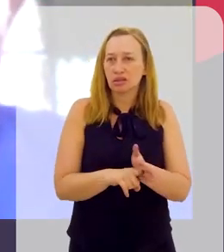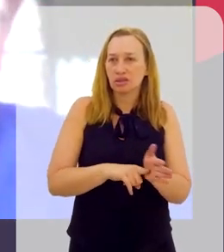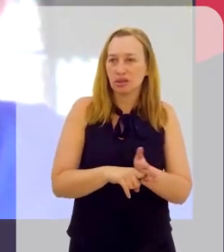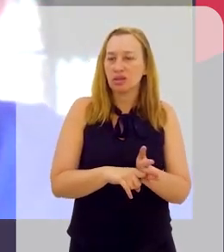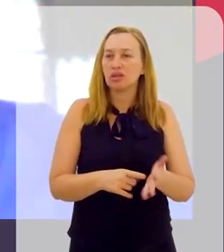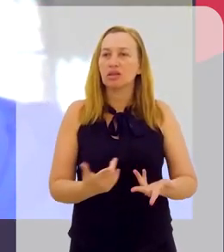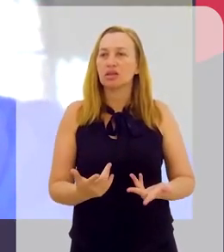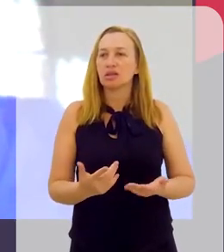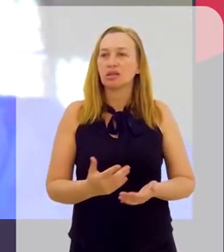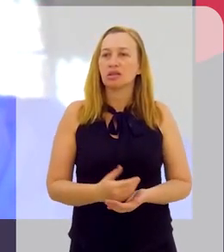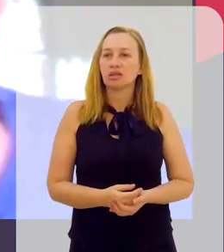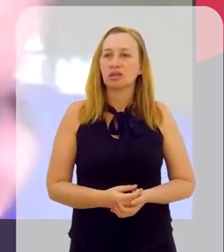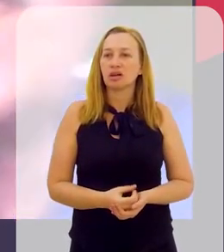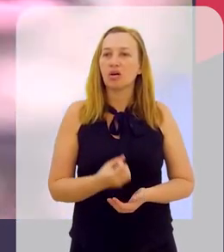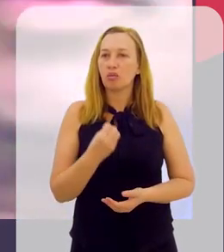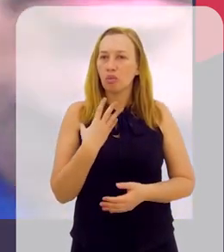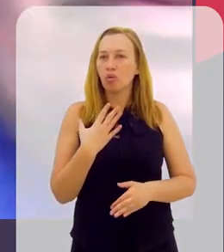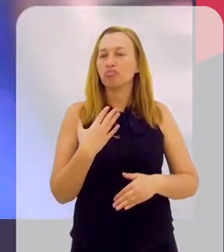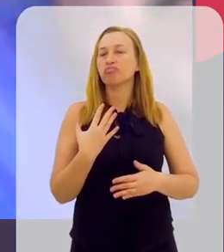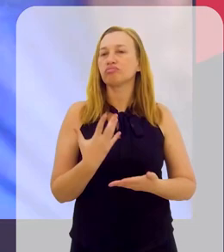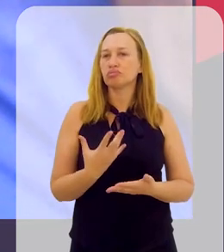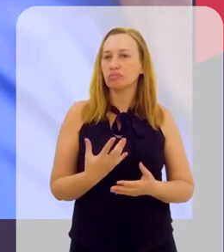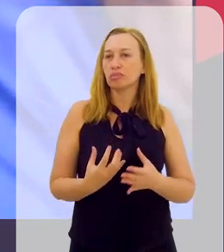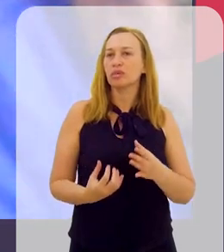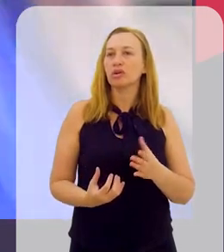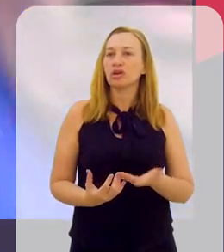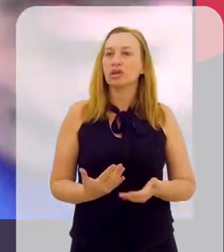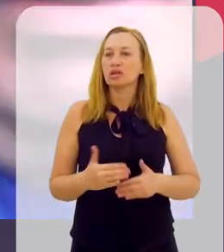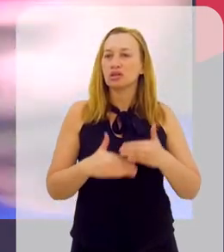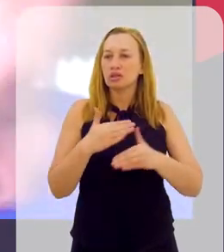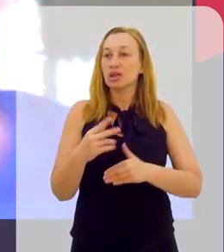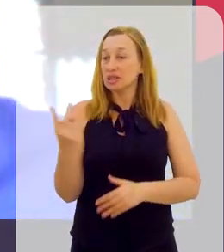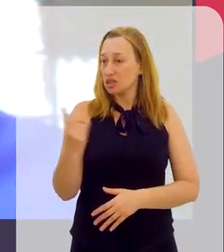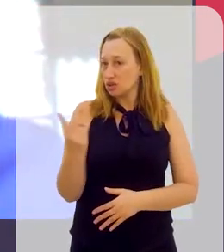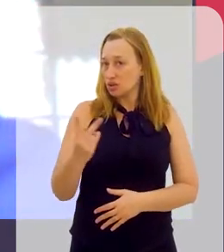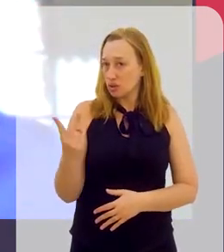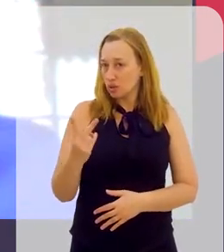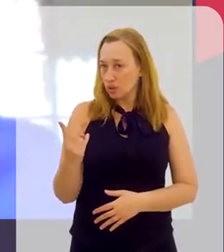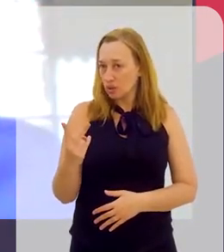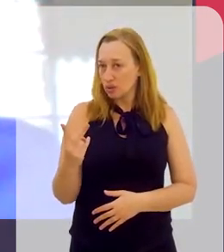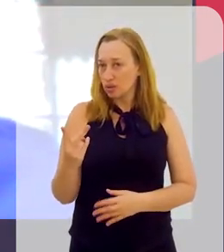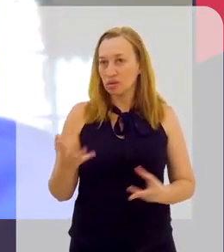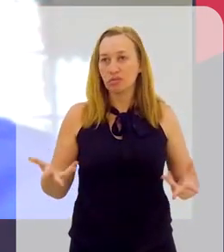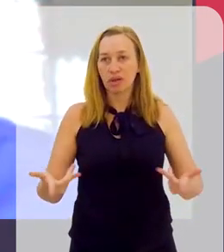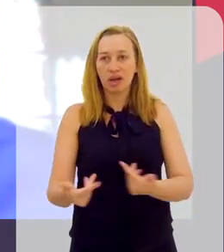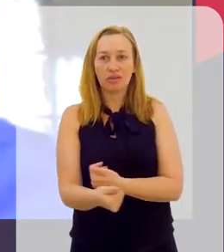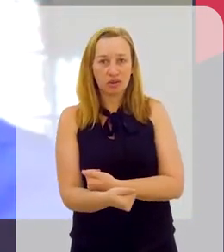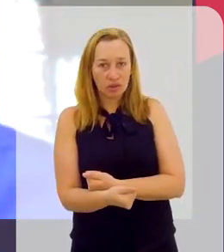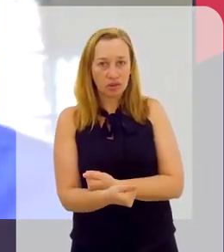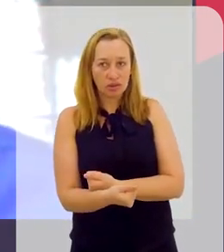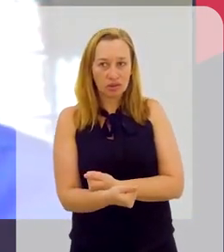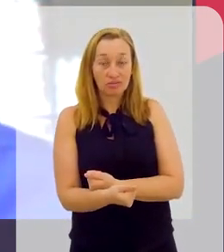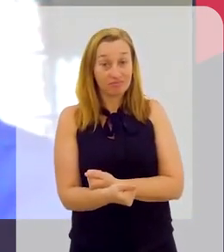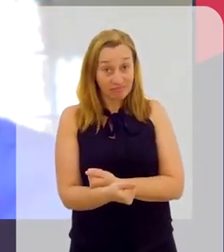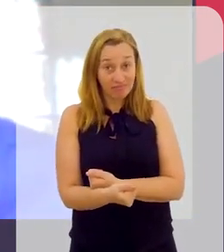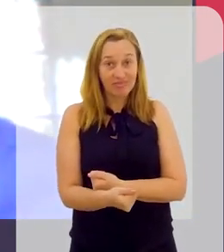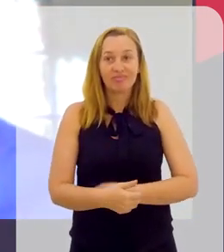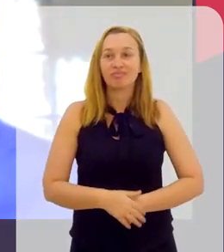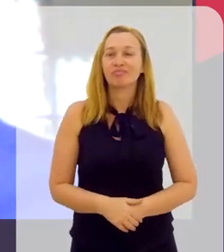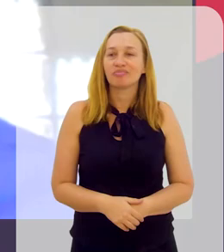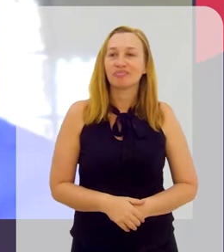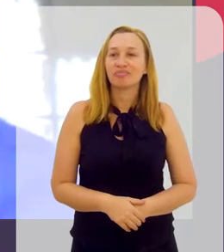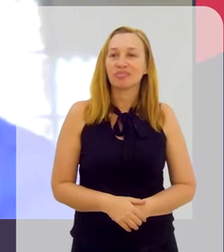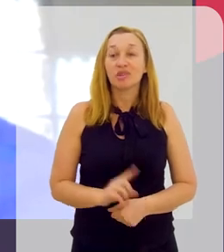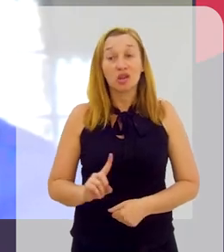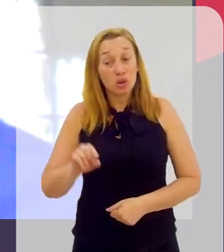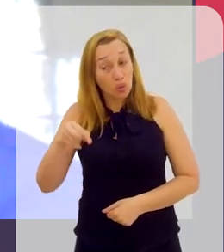isso aí tem dado frutos muito grandes. Esses dois são dois frutos maravilhosos, tá?